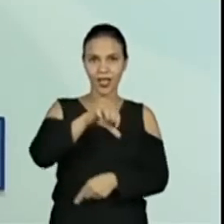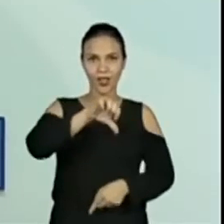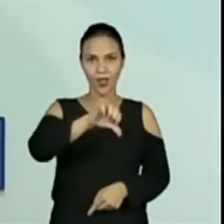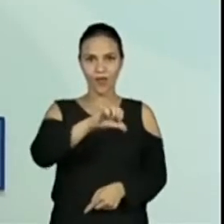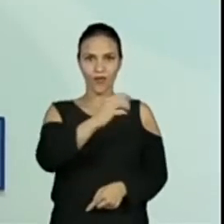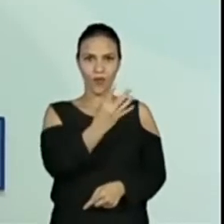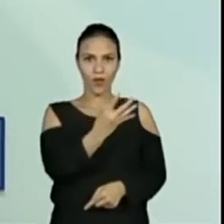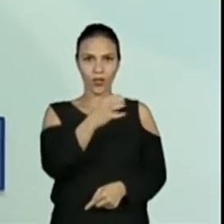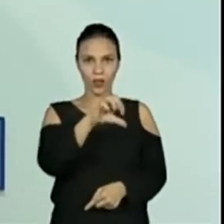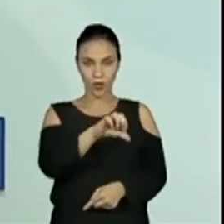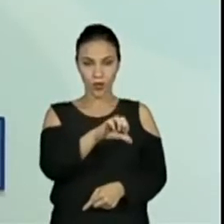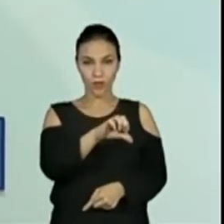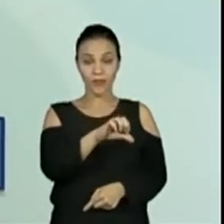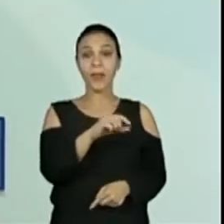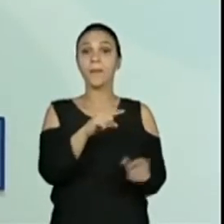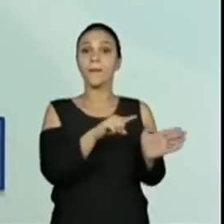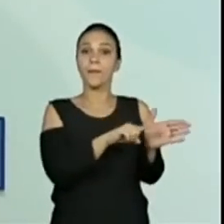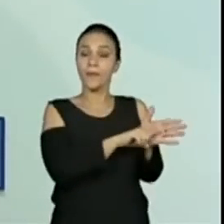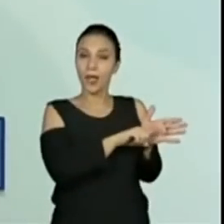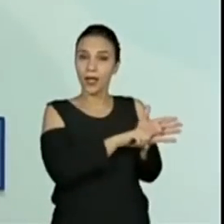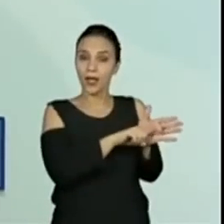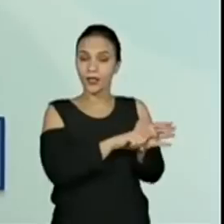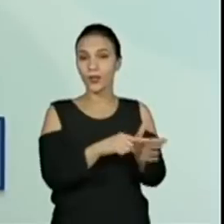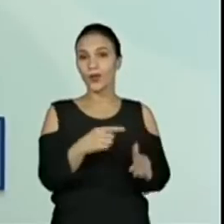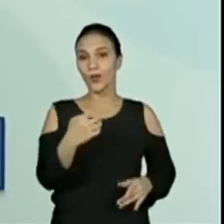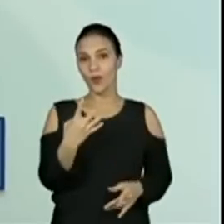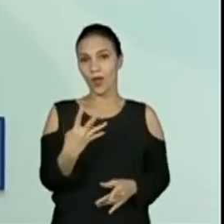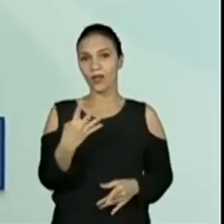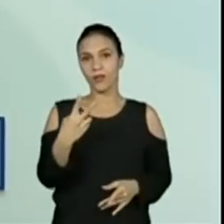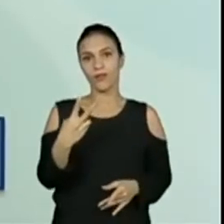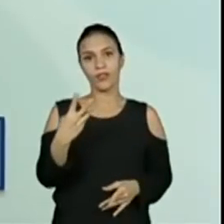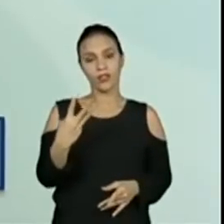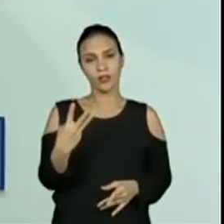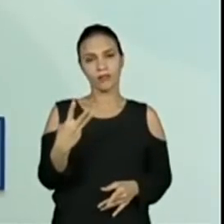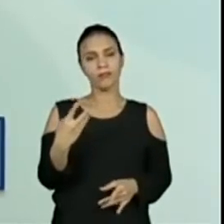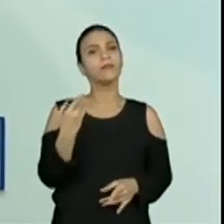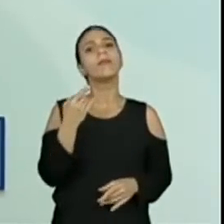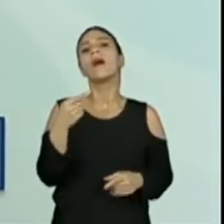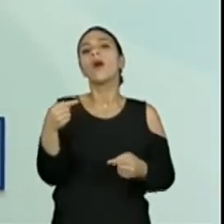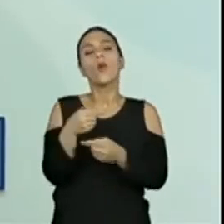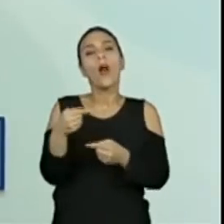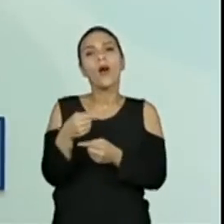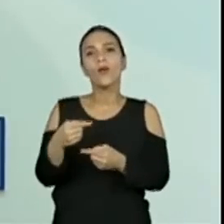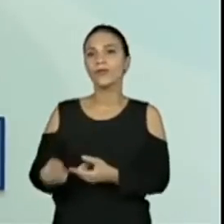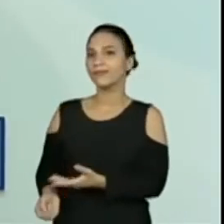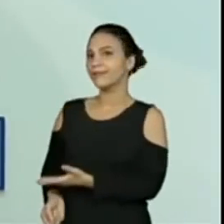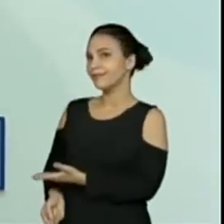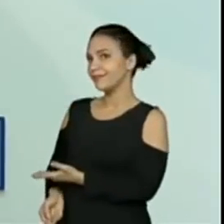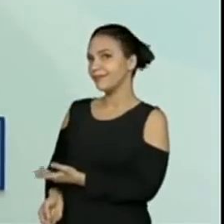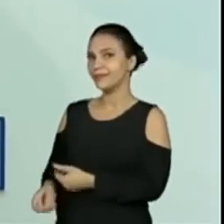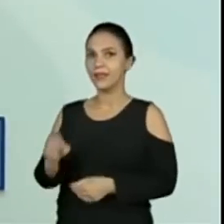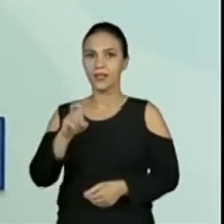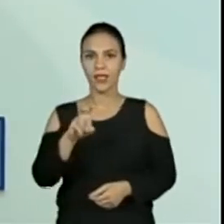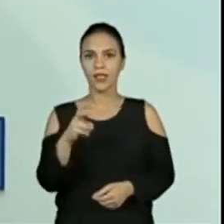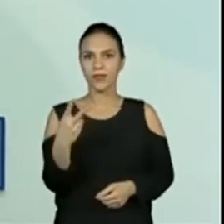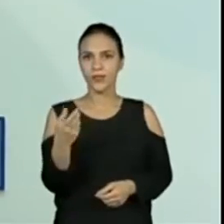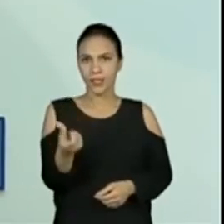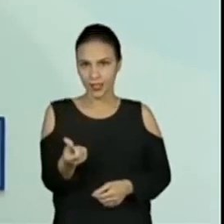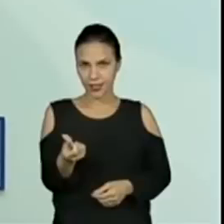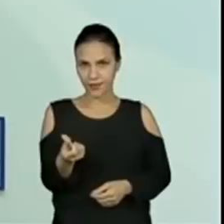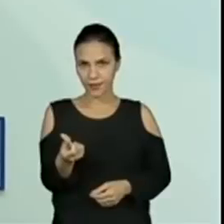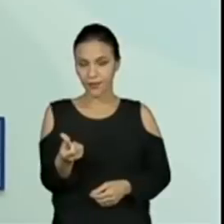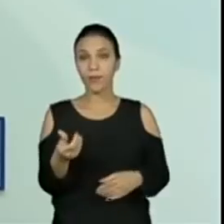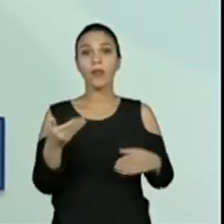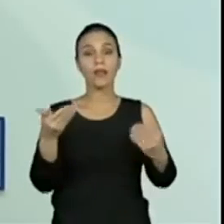menos 423, 526, ok? Então essas aqui são as